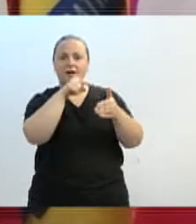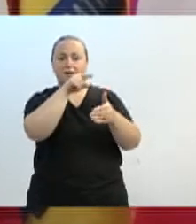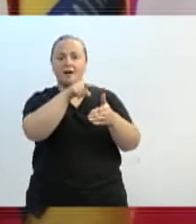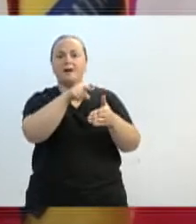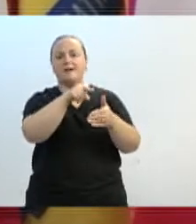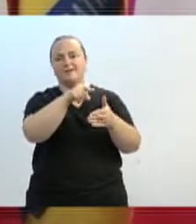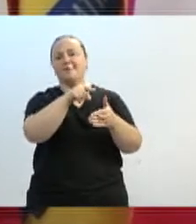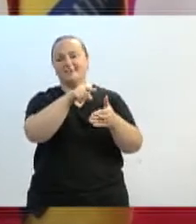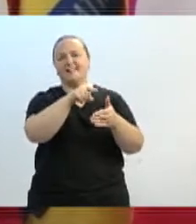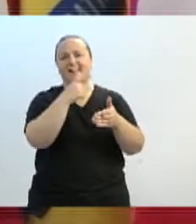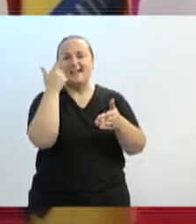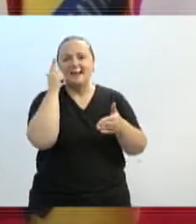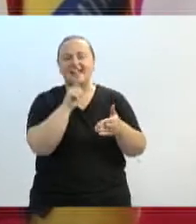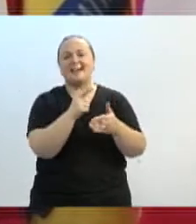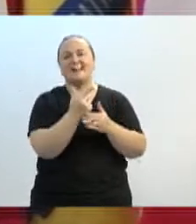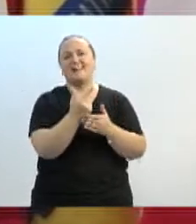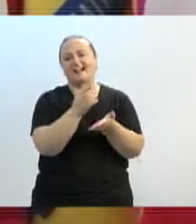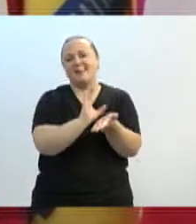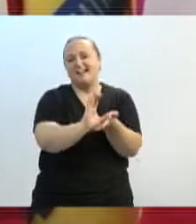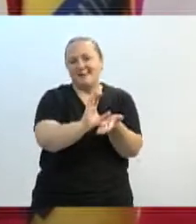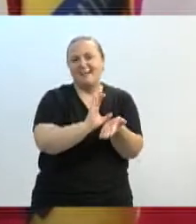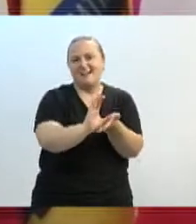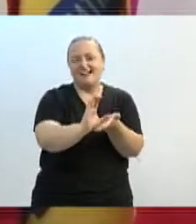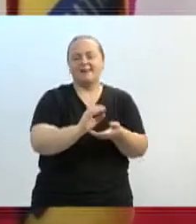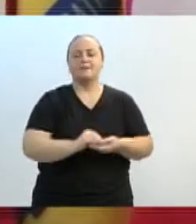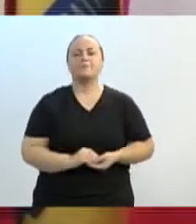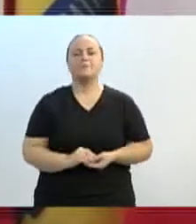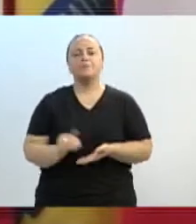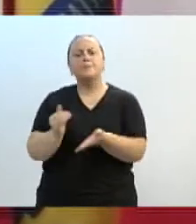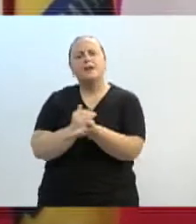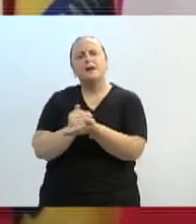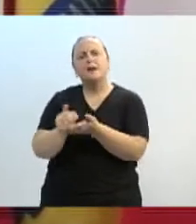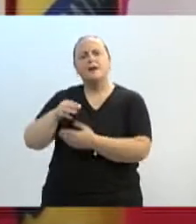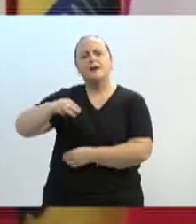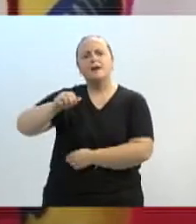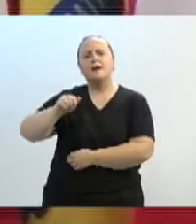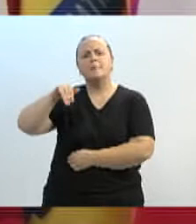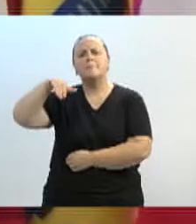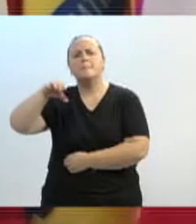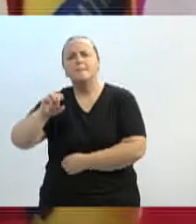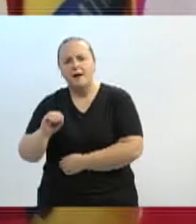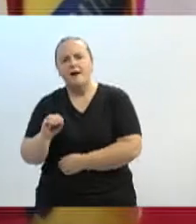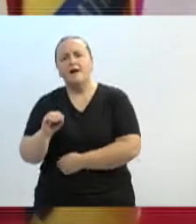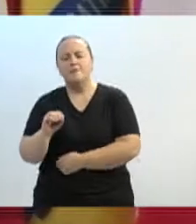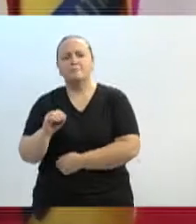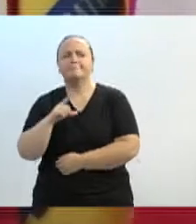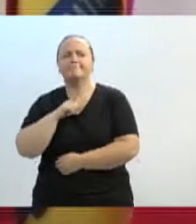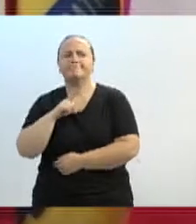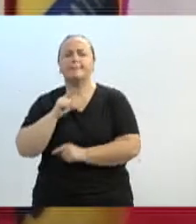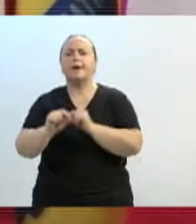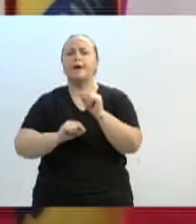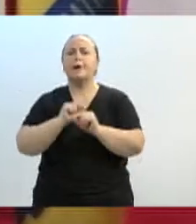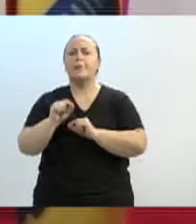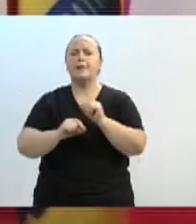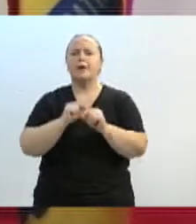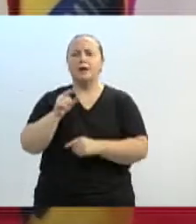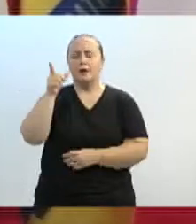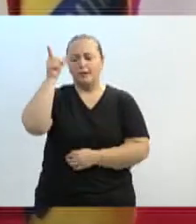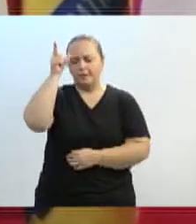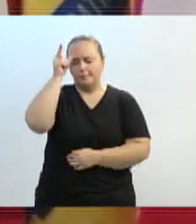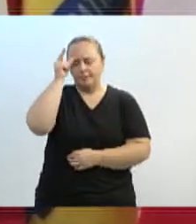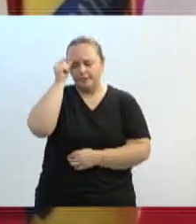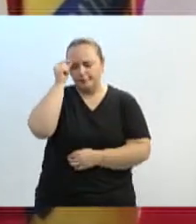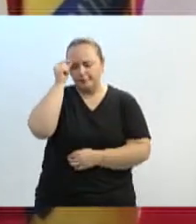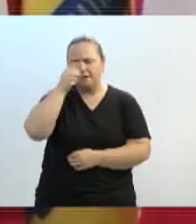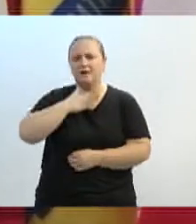No mês de maio, iniciei a campanha Ciclo do Bem, que tem por objetivo o alívio à pobreza menstrual